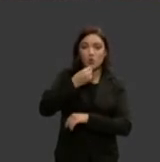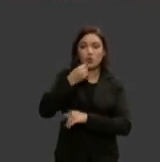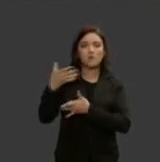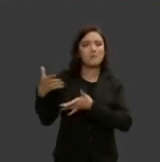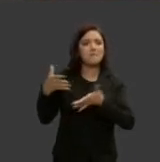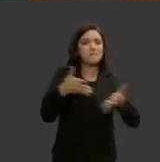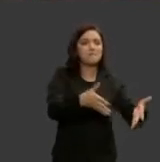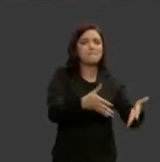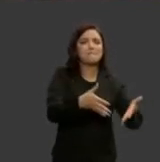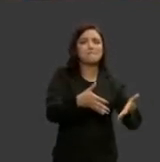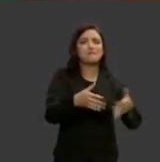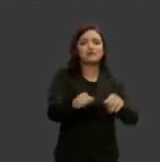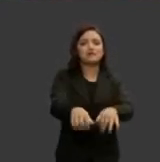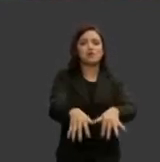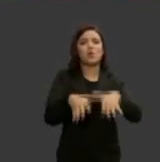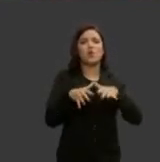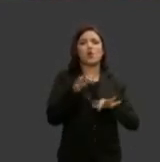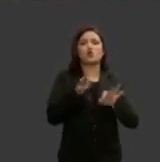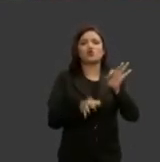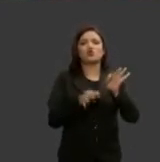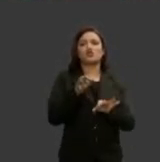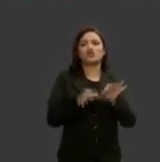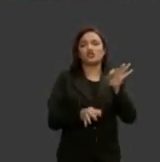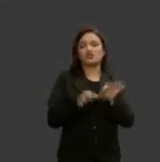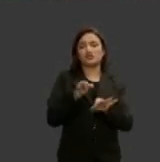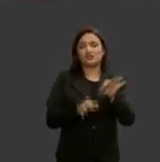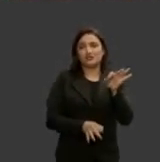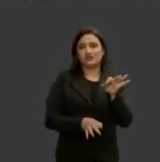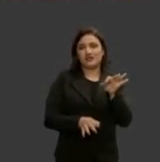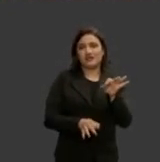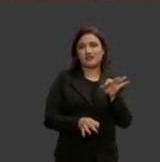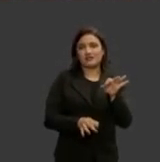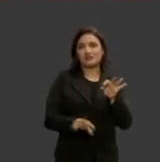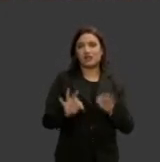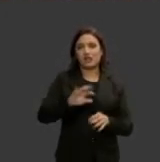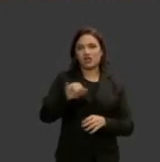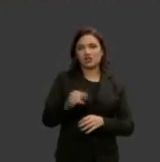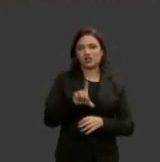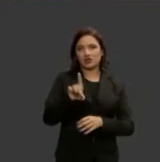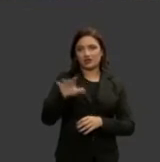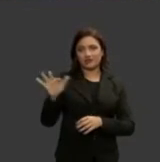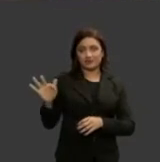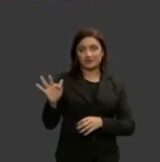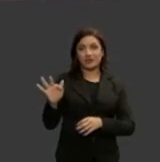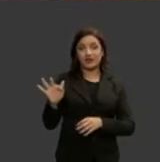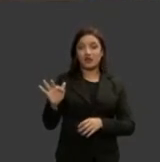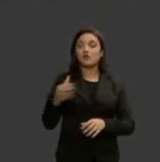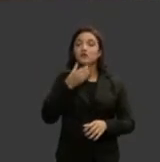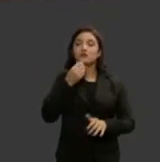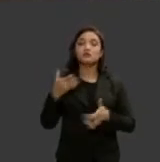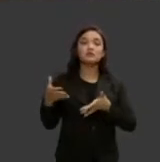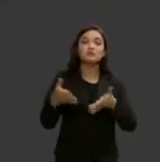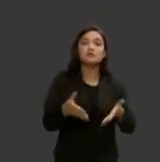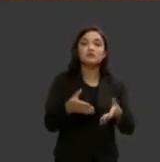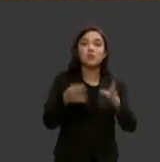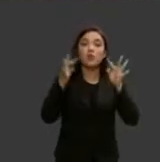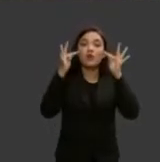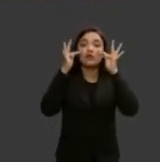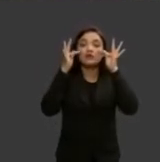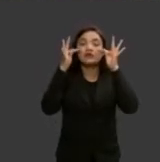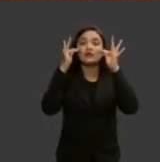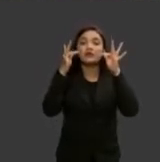audiência em uma das varas do Tribunal de Justiça do Distrito Federal e para servir de testemunha